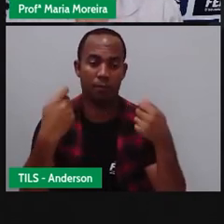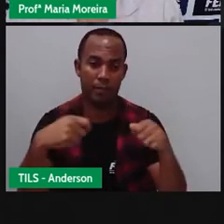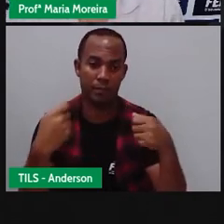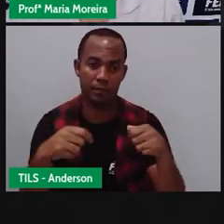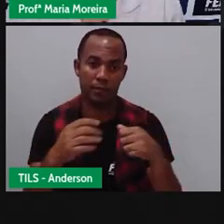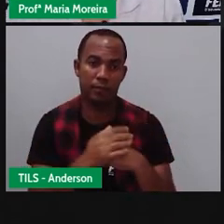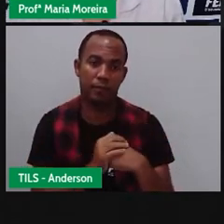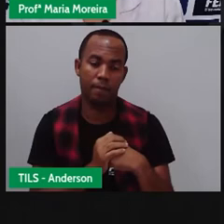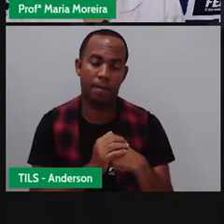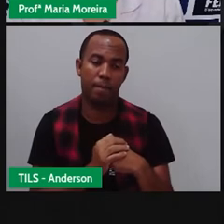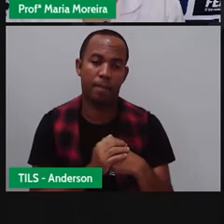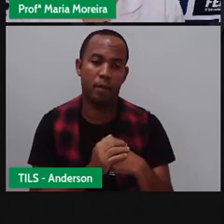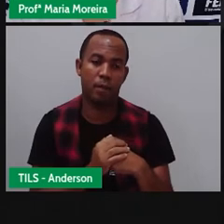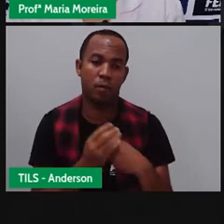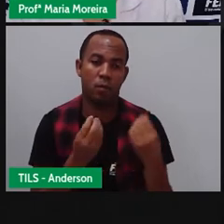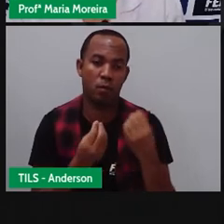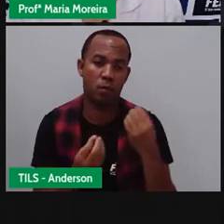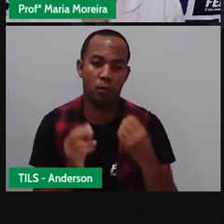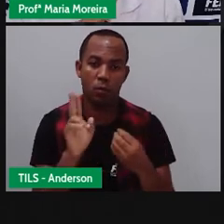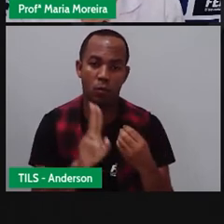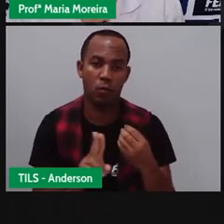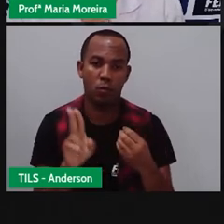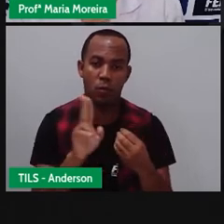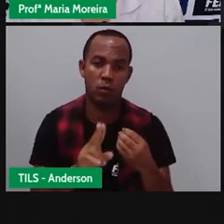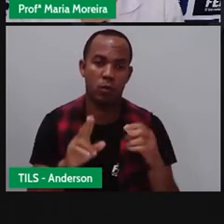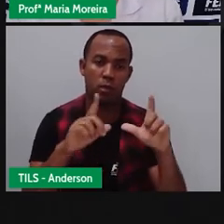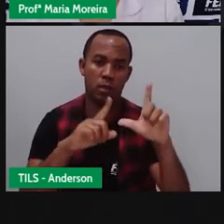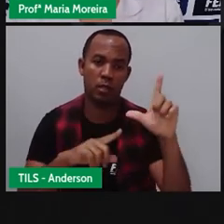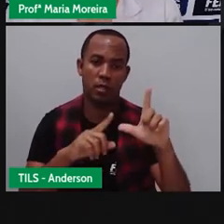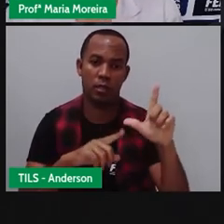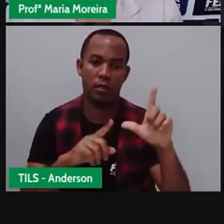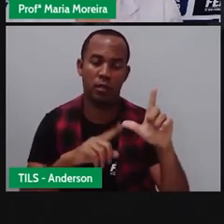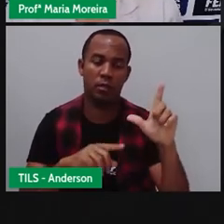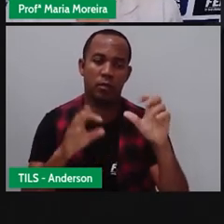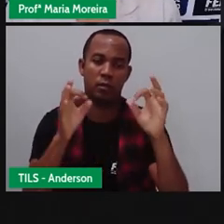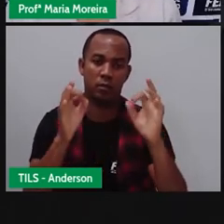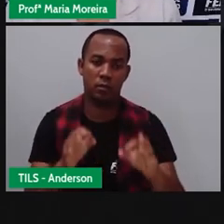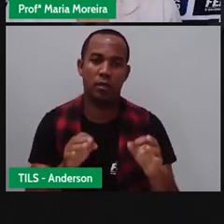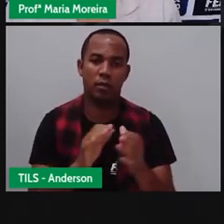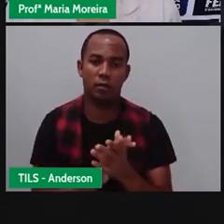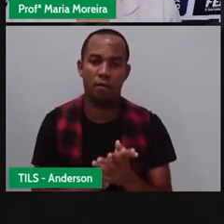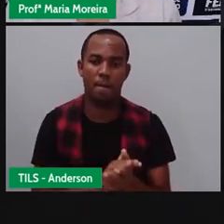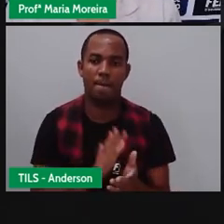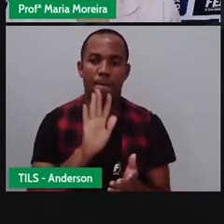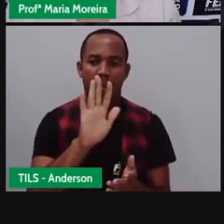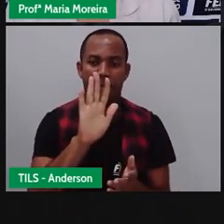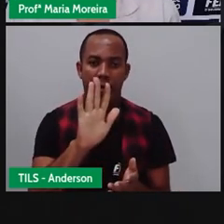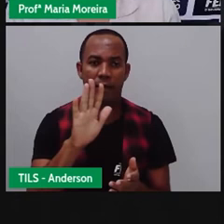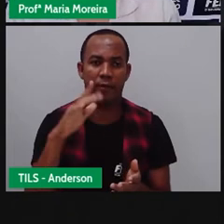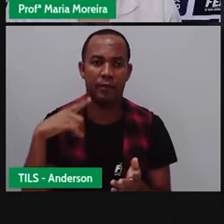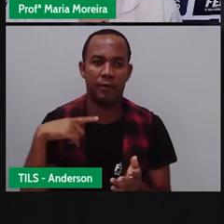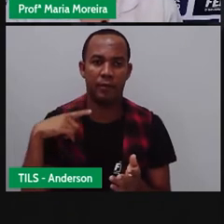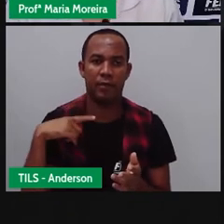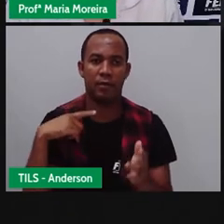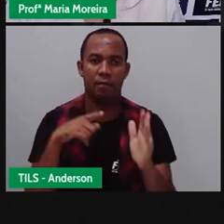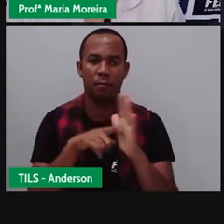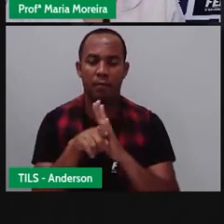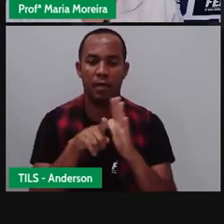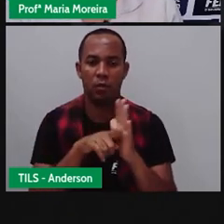frase, eu vou utilizar o quê? Letra maiúscula. Mas aí tem uma outra perguntinha lá.